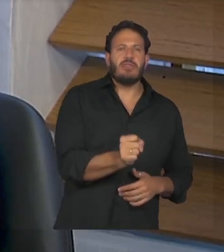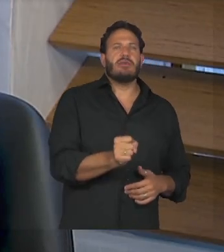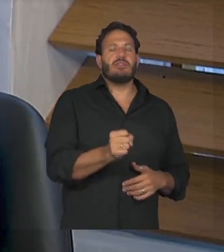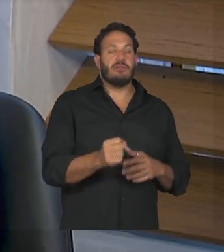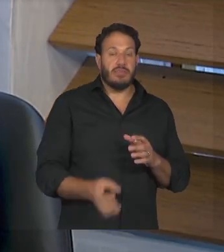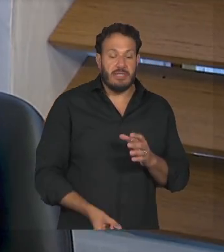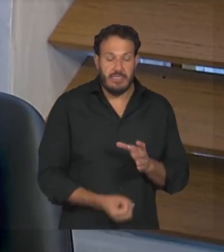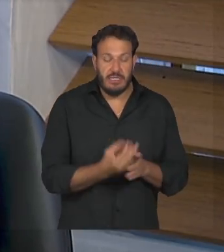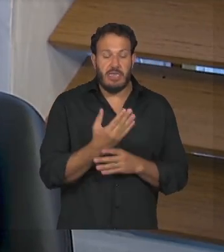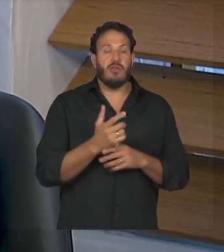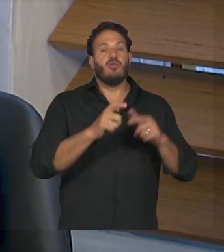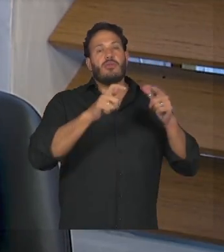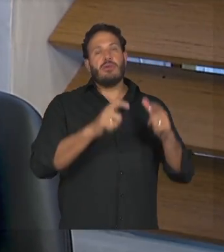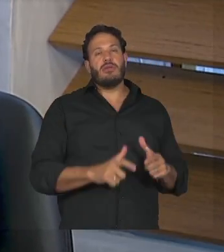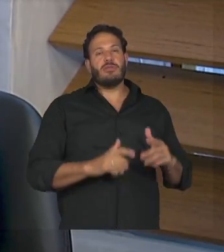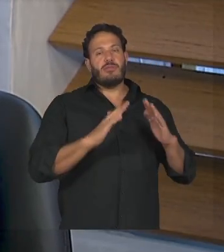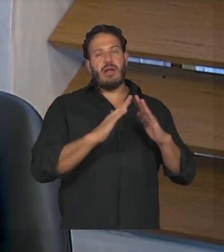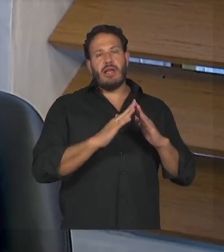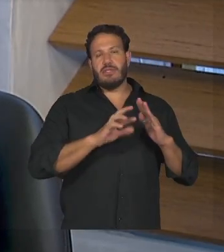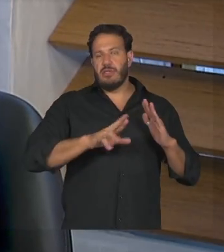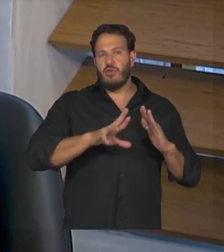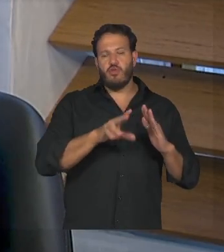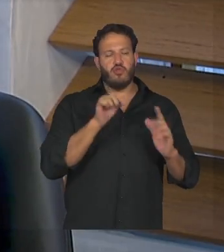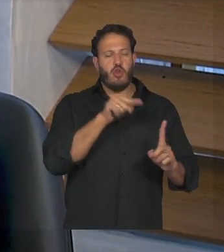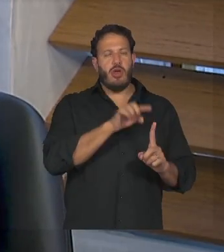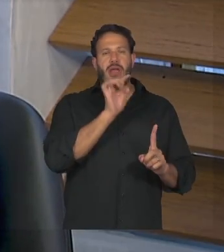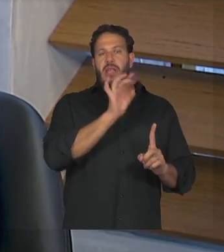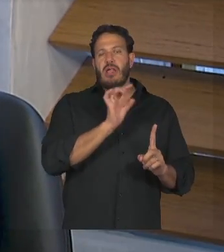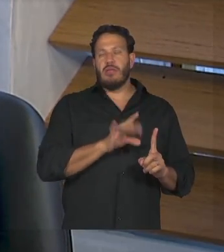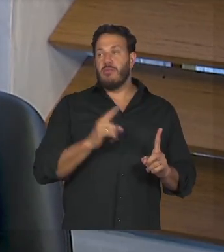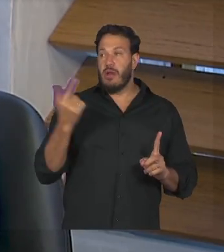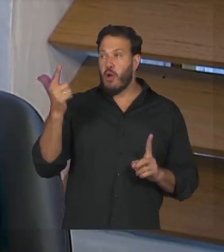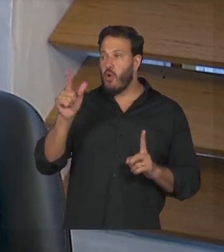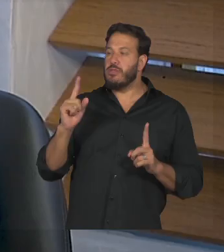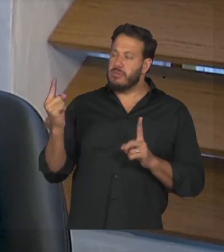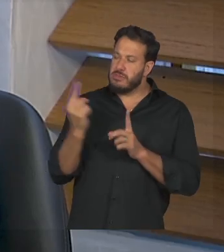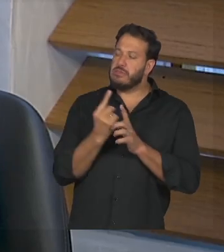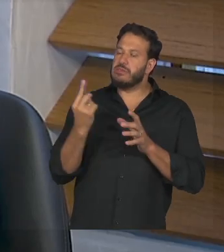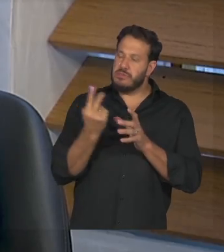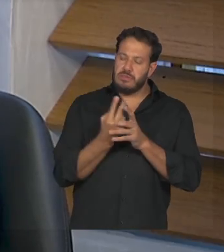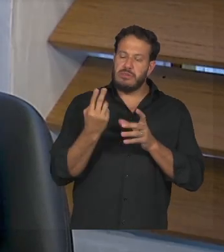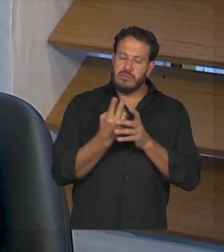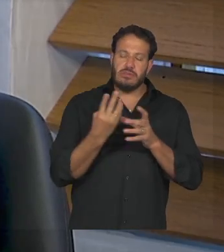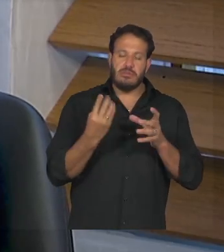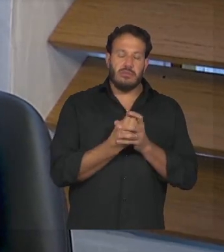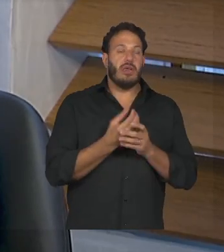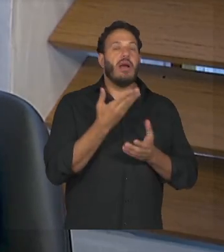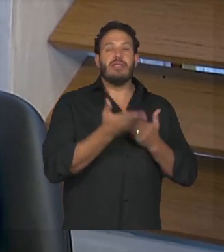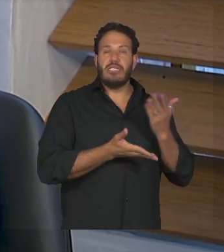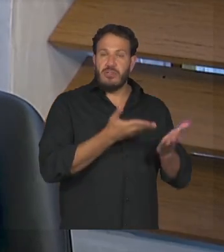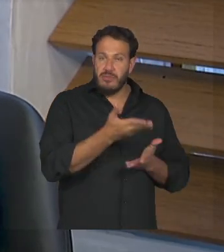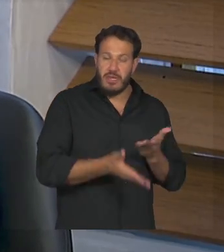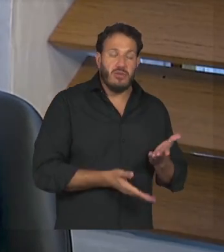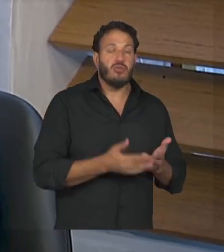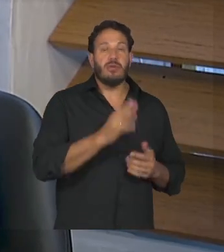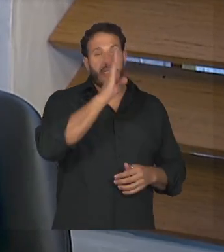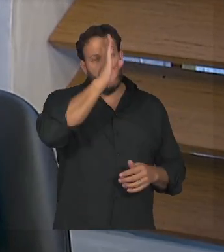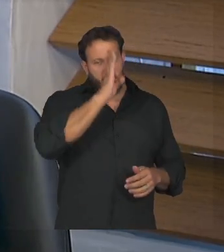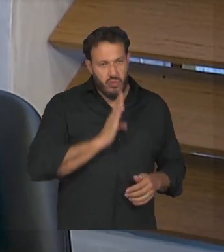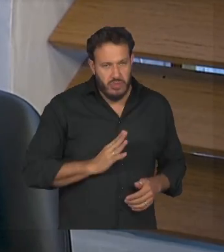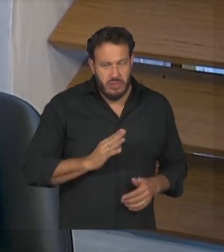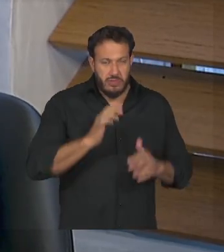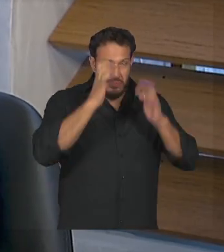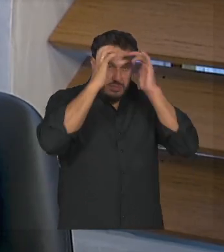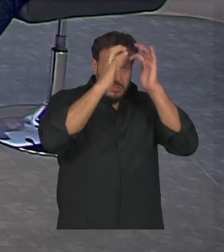uma casa não só para ele mas para outras crianças de atendimento gratuito para neurodivergentes e